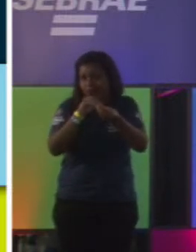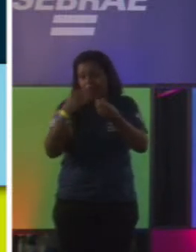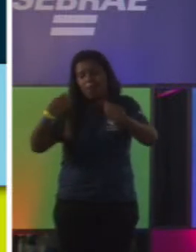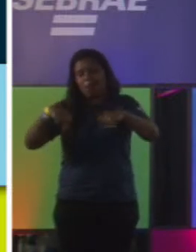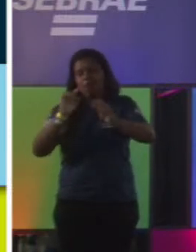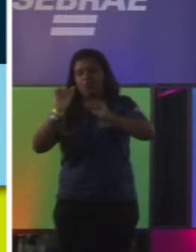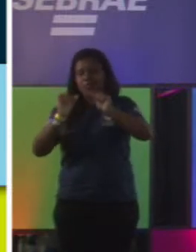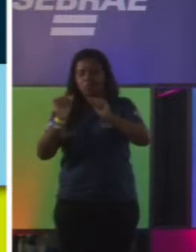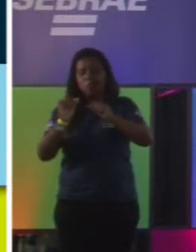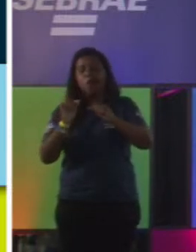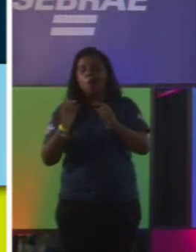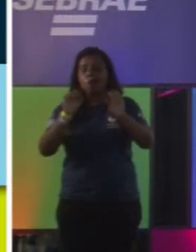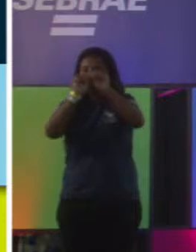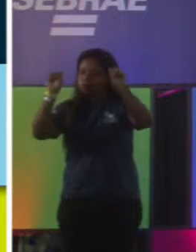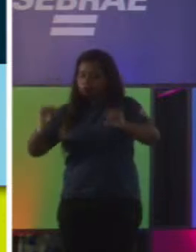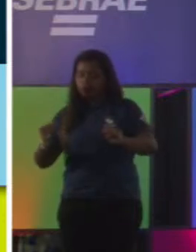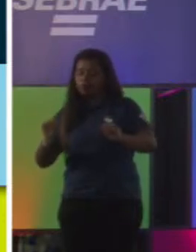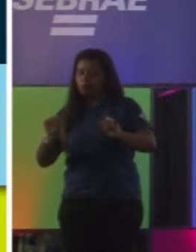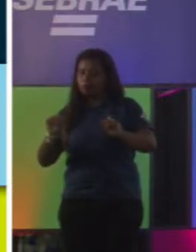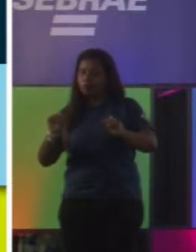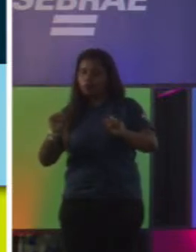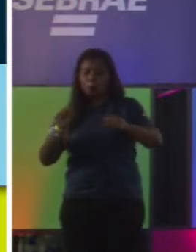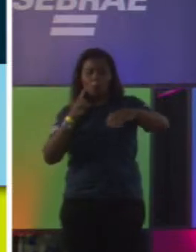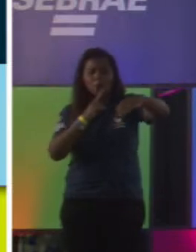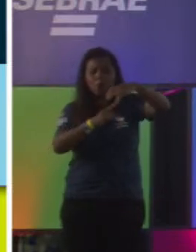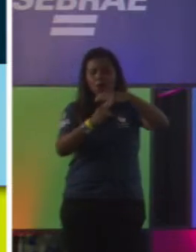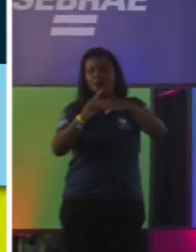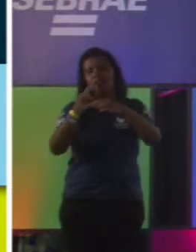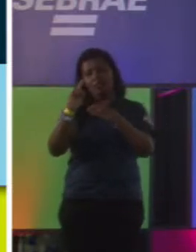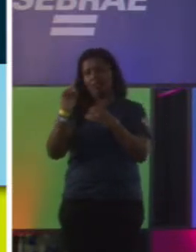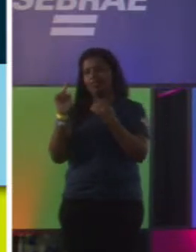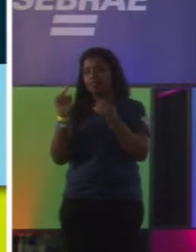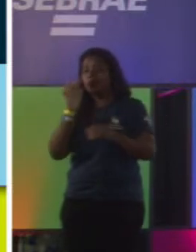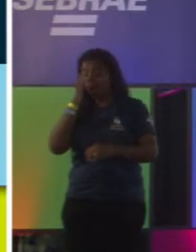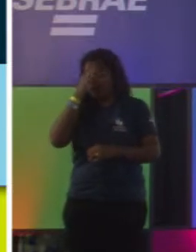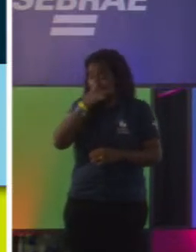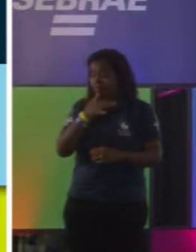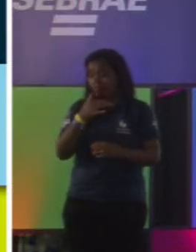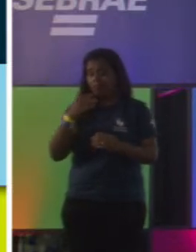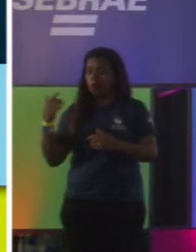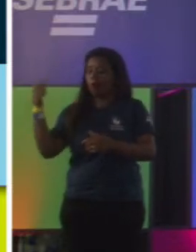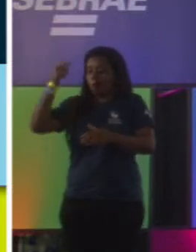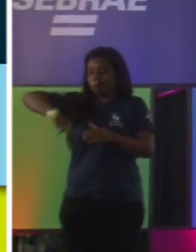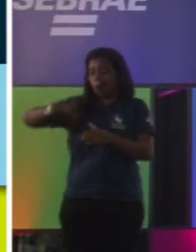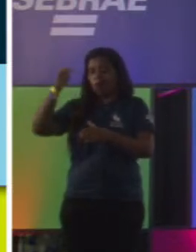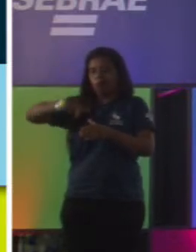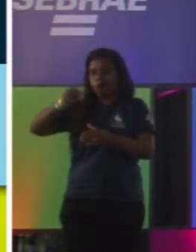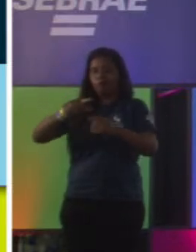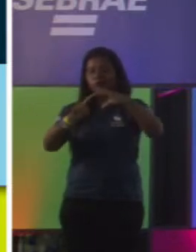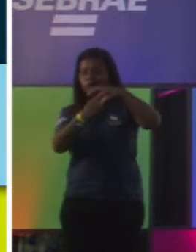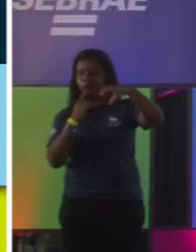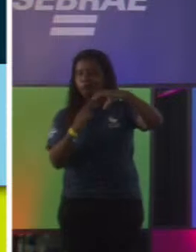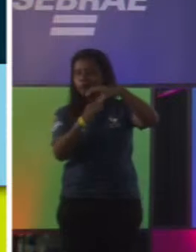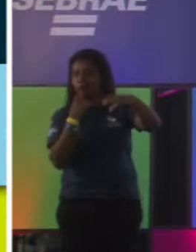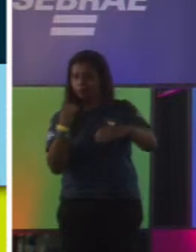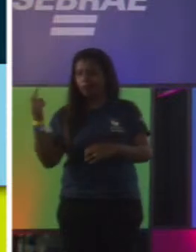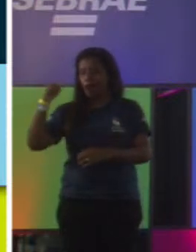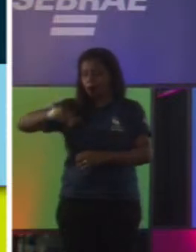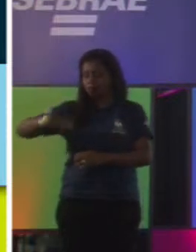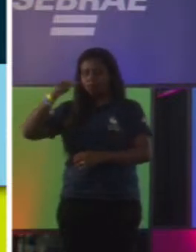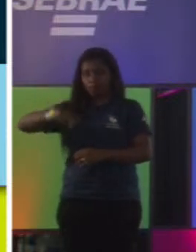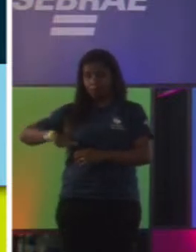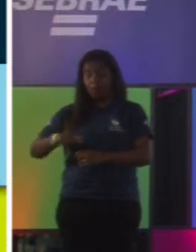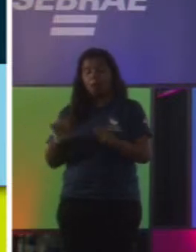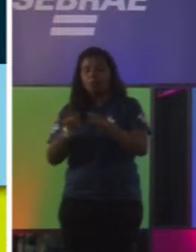encontrar uma forma automatizada de fidelizar esse cliente, porque ele não está conseguindo. Então, ele também está perdendo dinheiro no processo. Esse cara também tem problema de